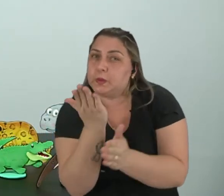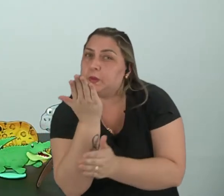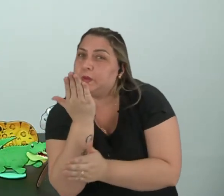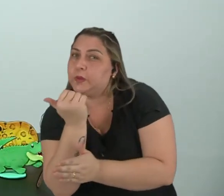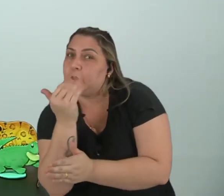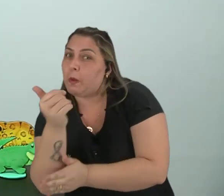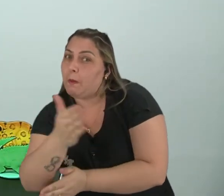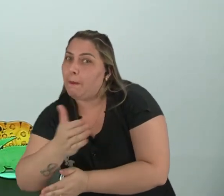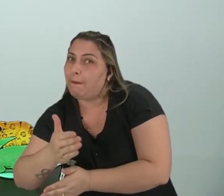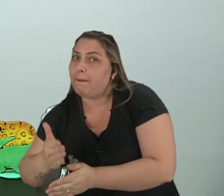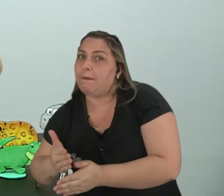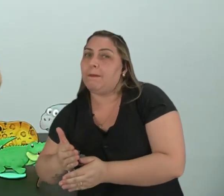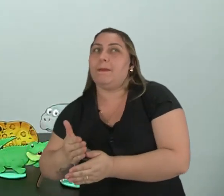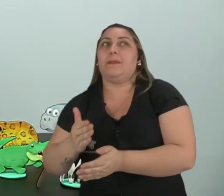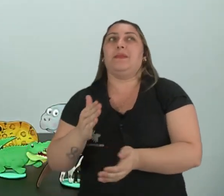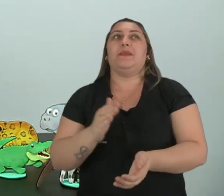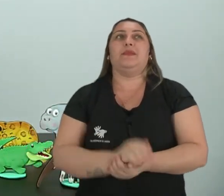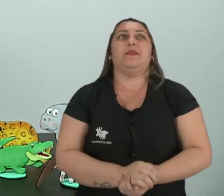E esse daqui, ó.